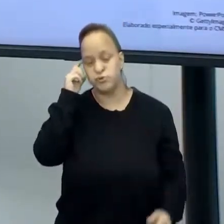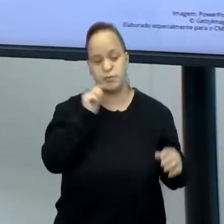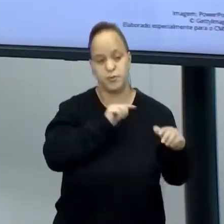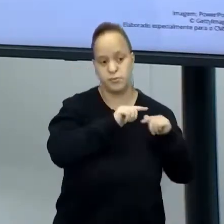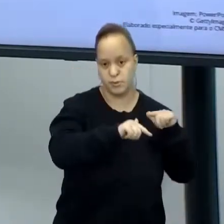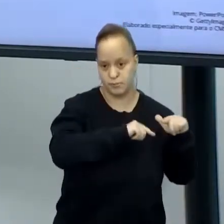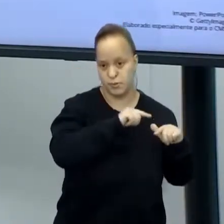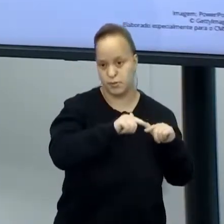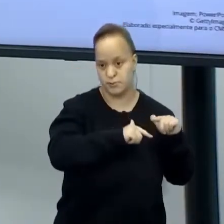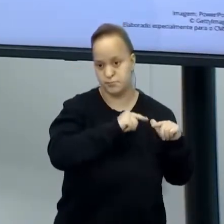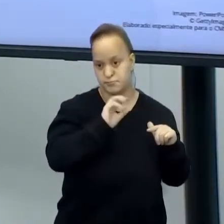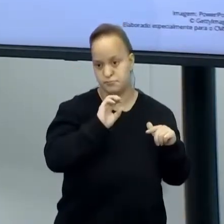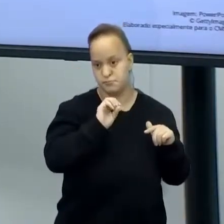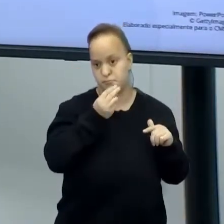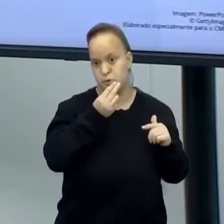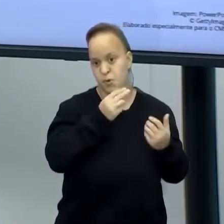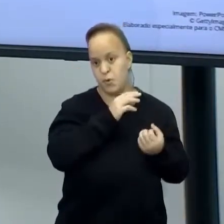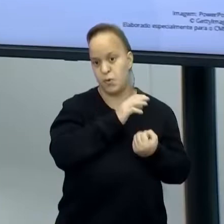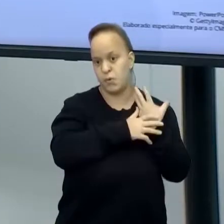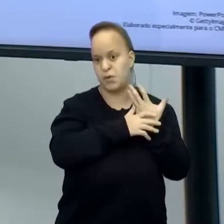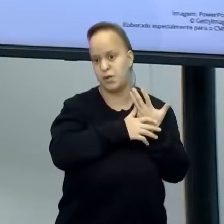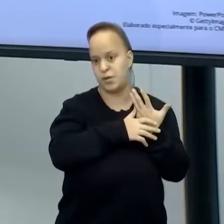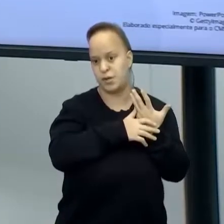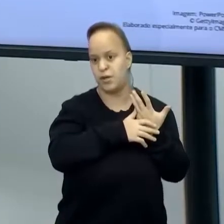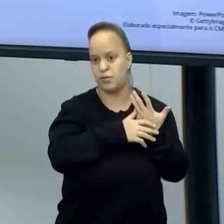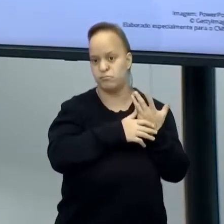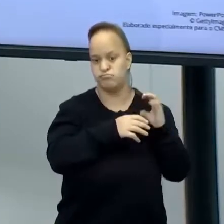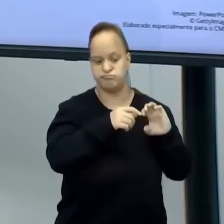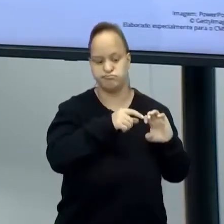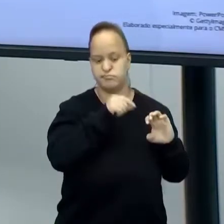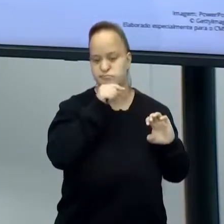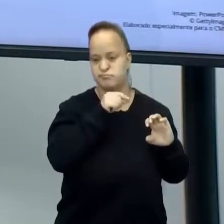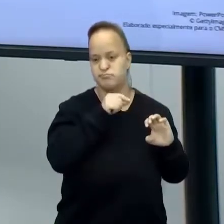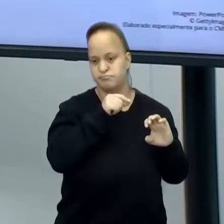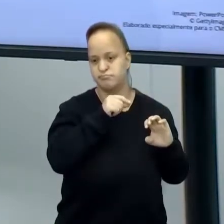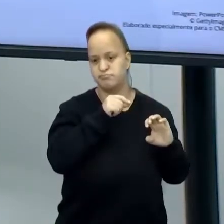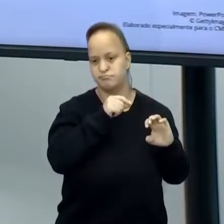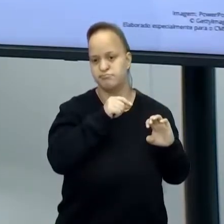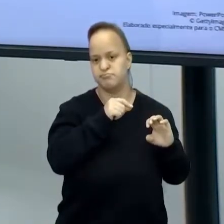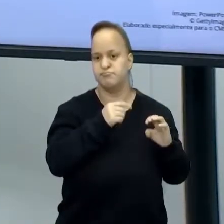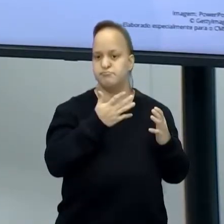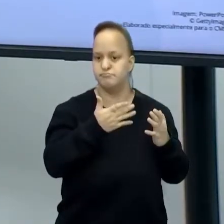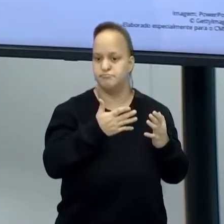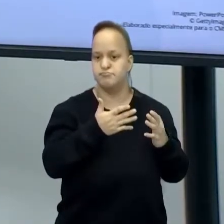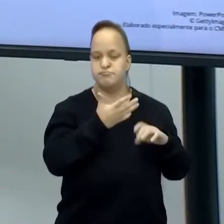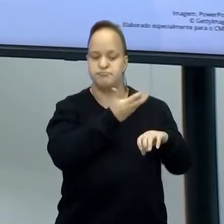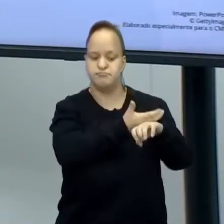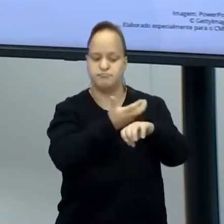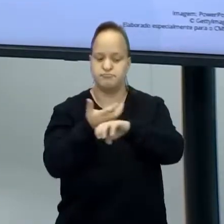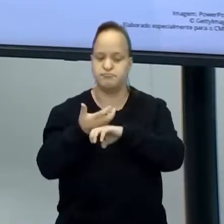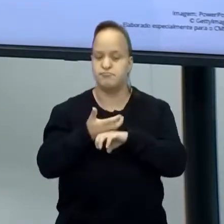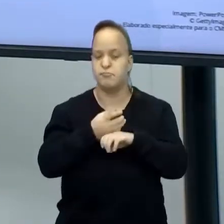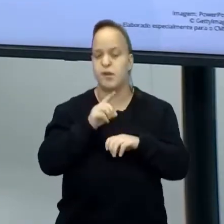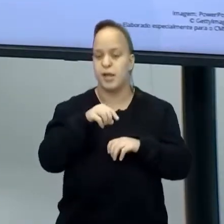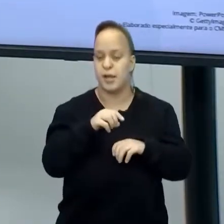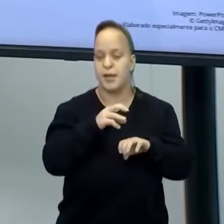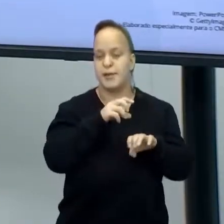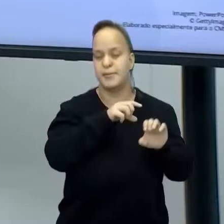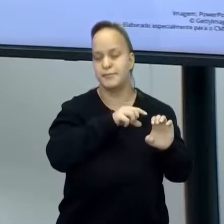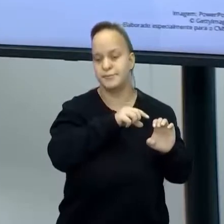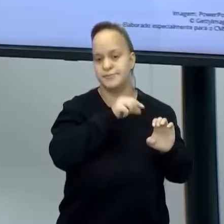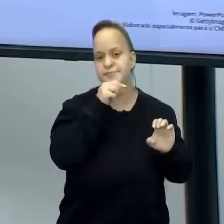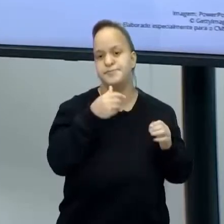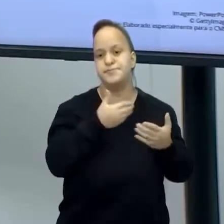mesmo de criar um negócio novo. Por isso que esse eixo estruturante é o empreendedorismo. Então, a gente aqui